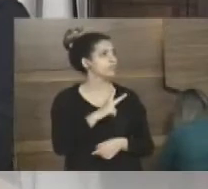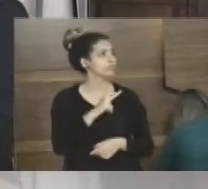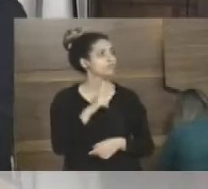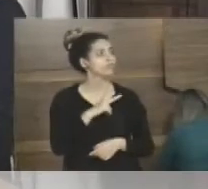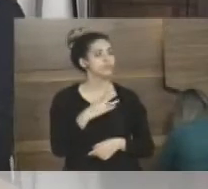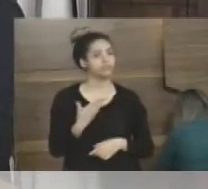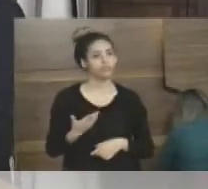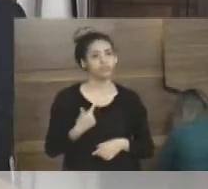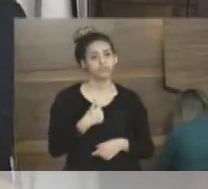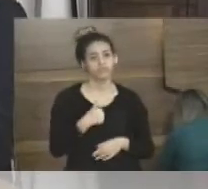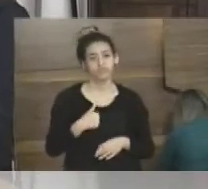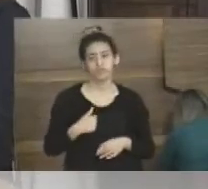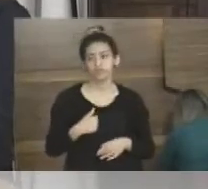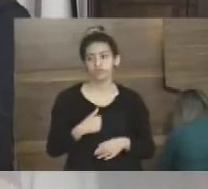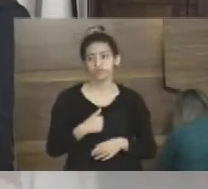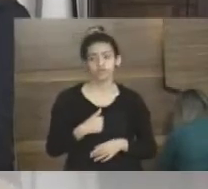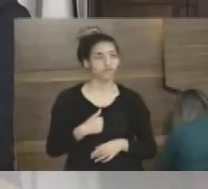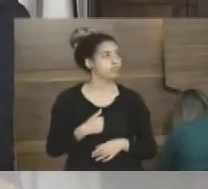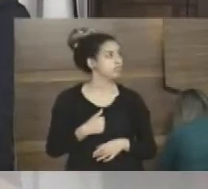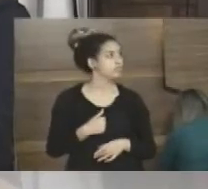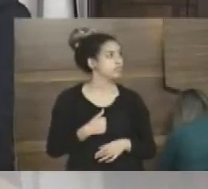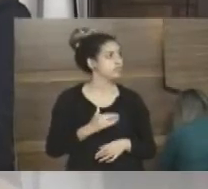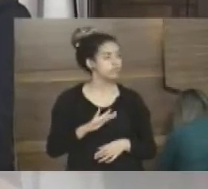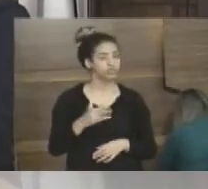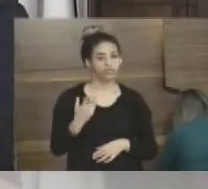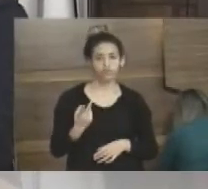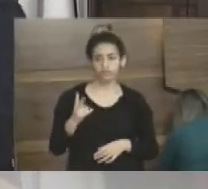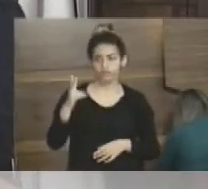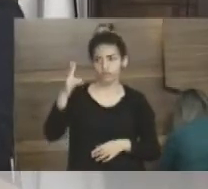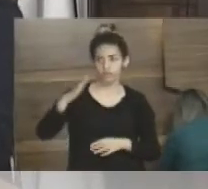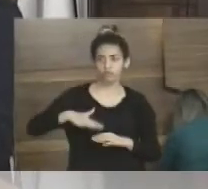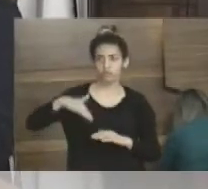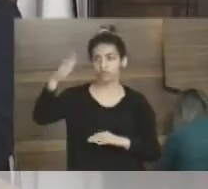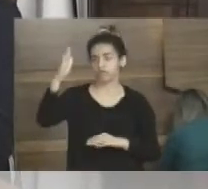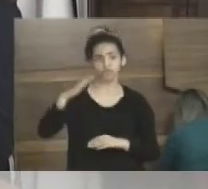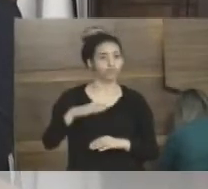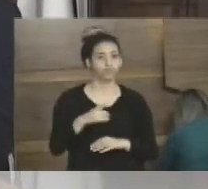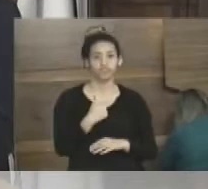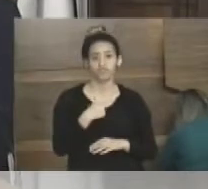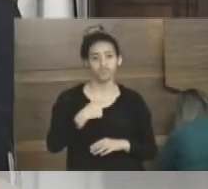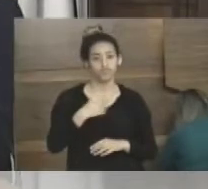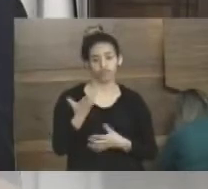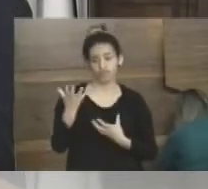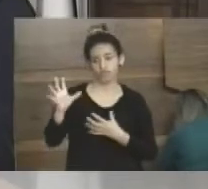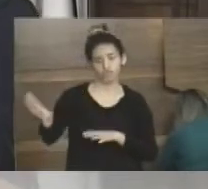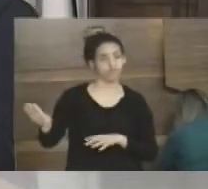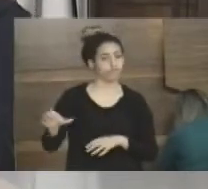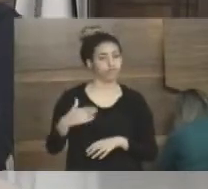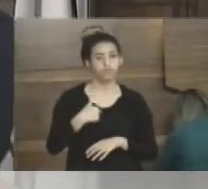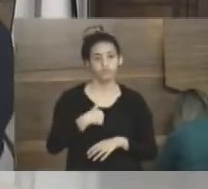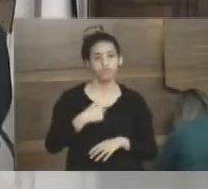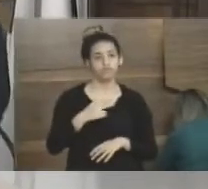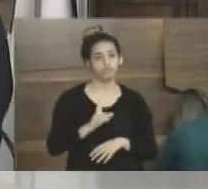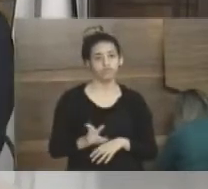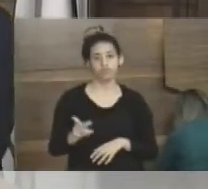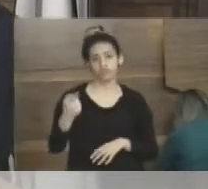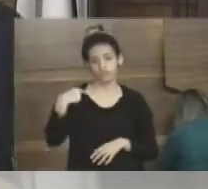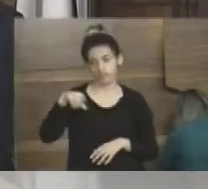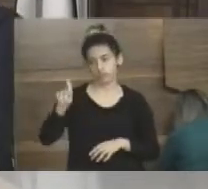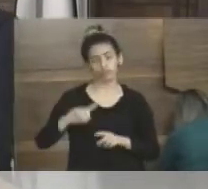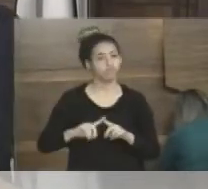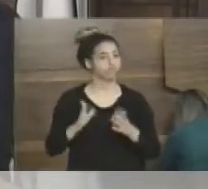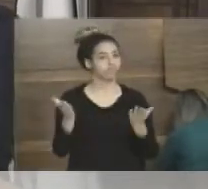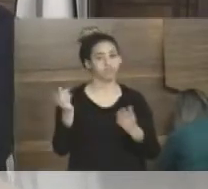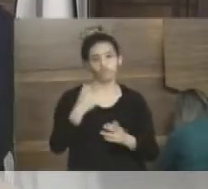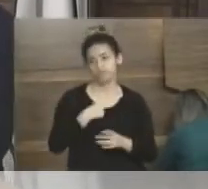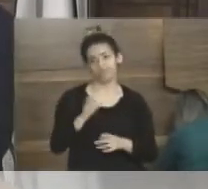é privado, eu mesma parei, depois que subiu, eu falo para a minha mãe, e olha que minha mãe tem loja lá, mas eu parei de ir, eu ia todos os dias ao shopping,